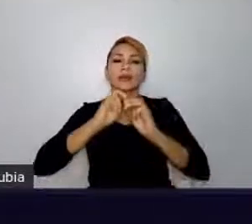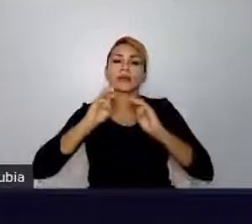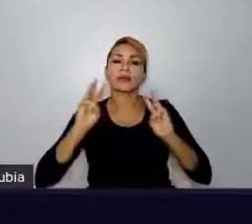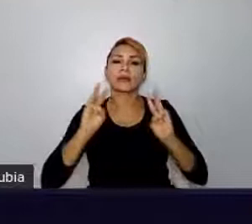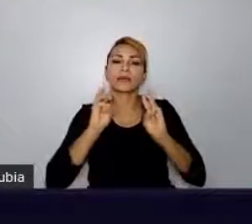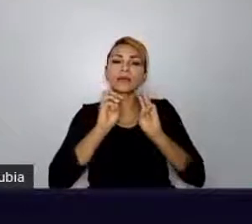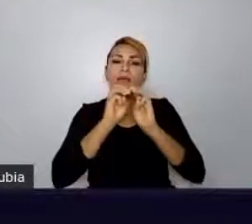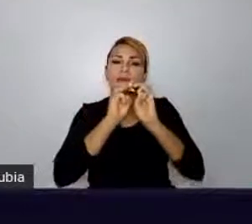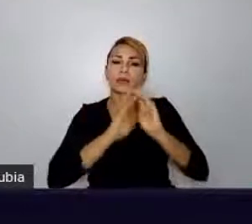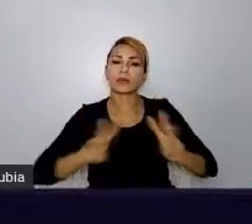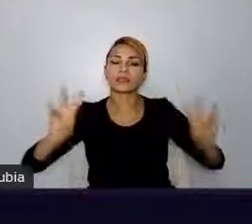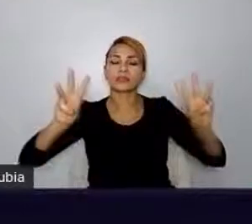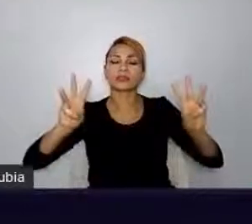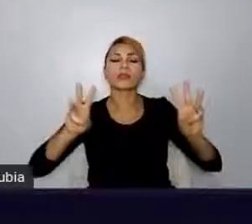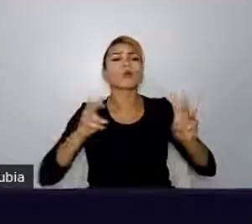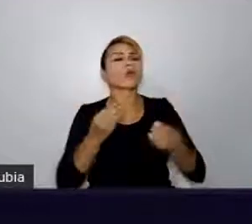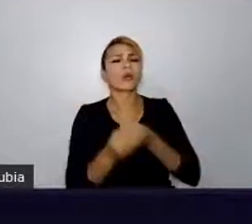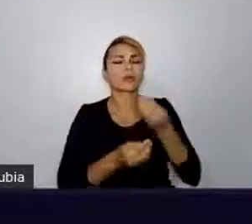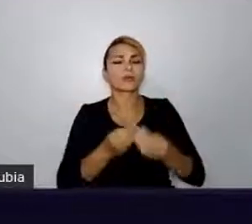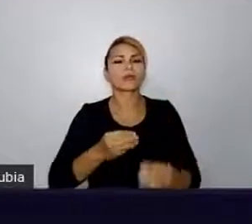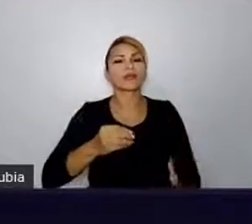dentro. Que loucura.